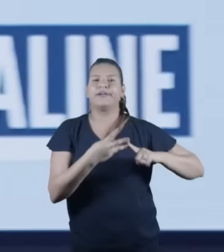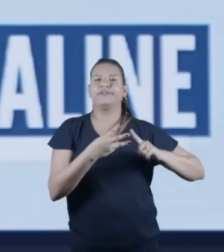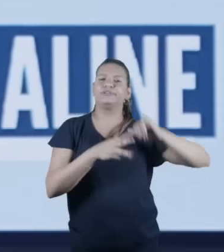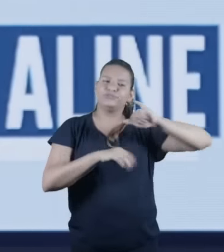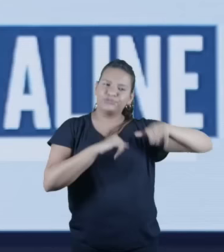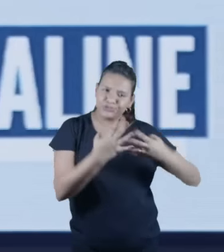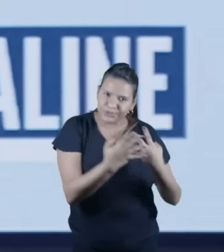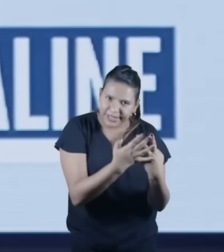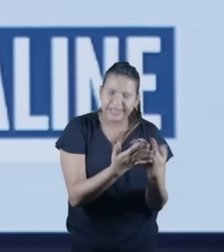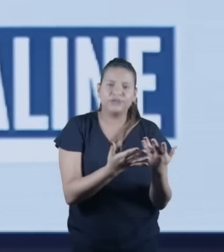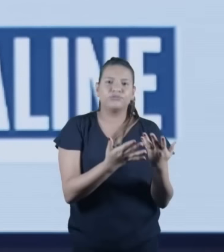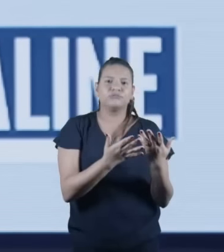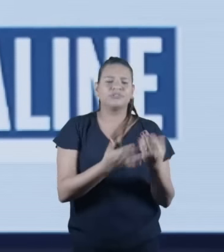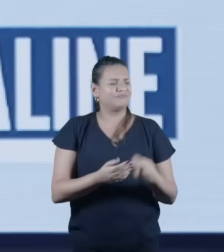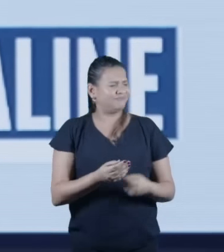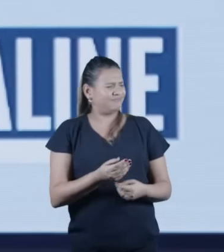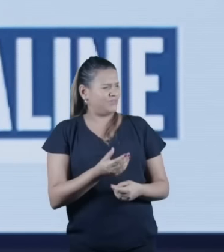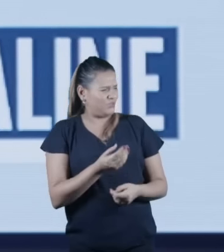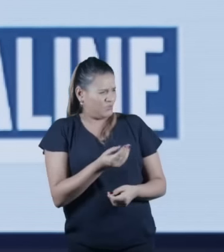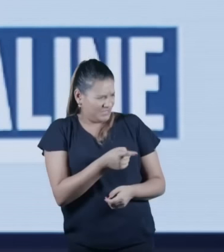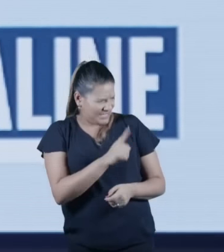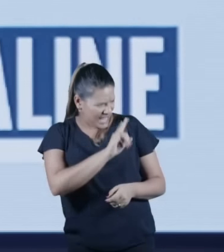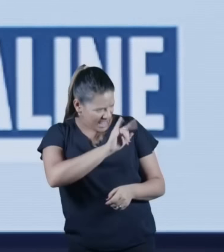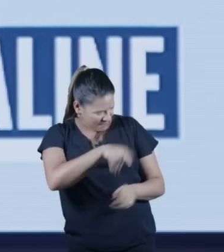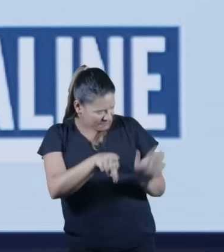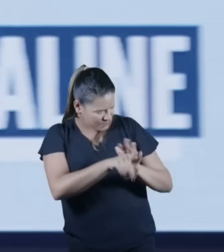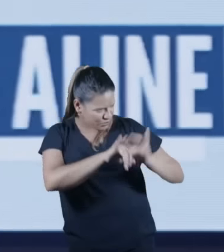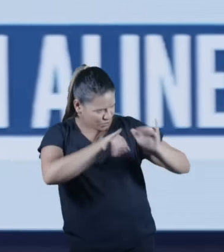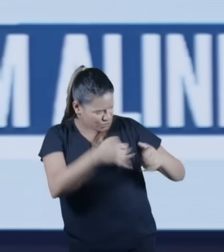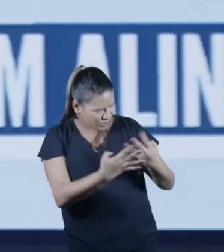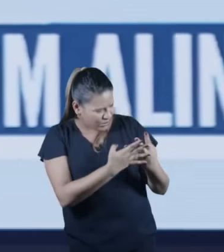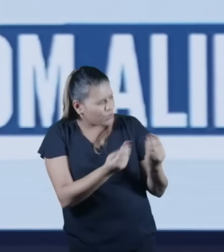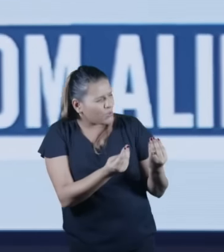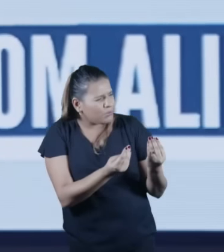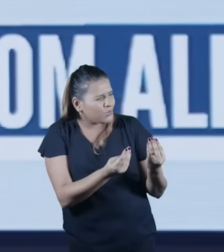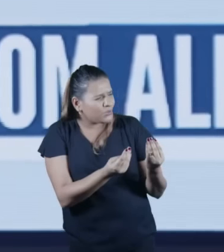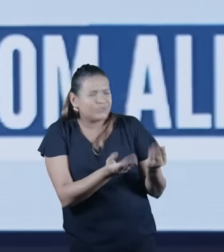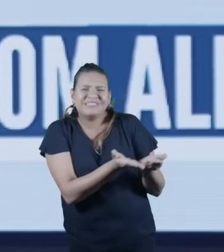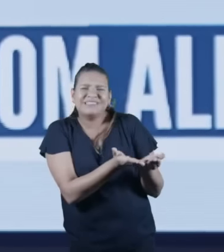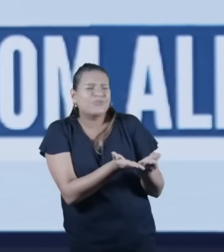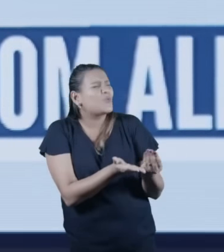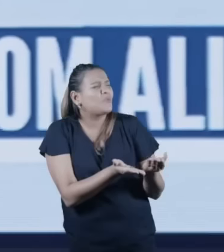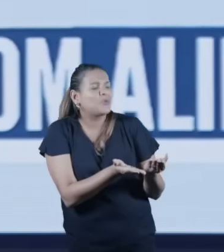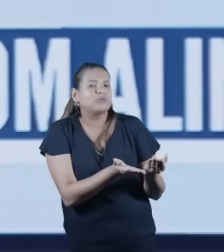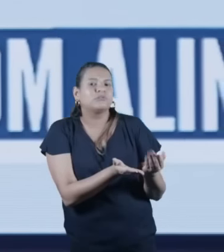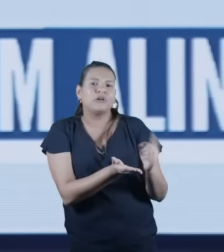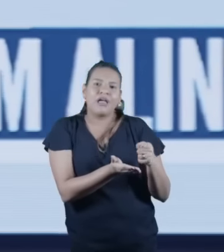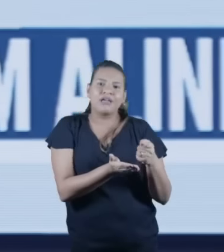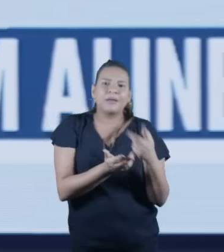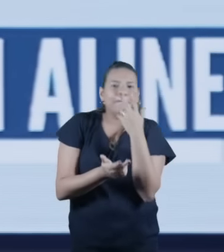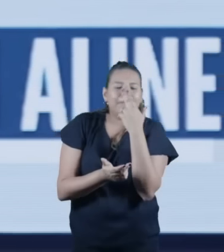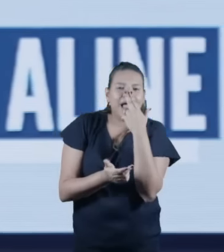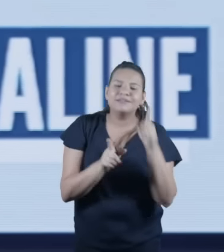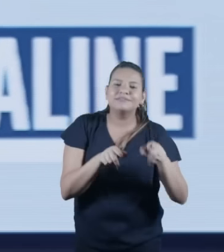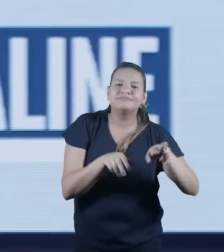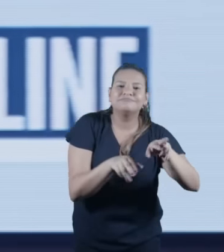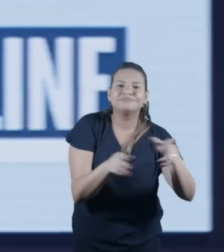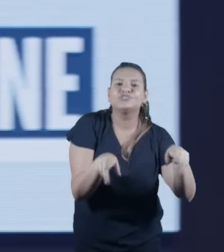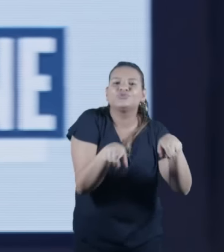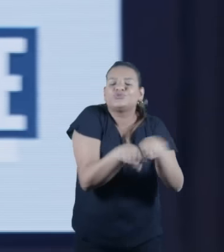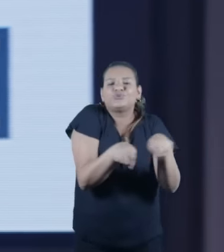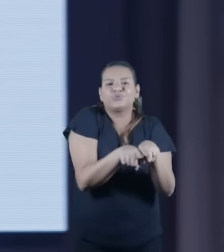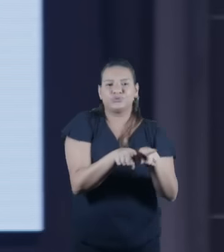judia, fala de cristianismo? E eu tento explicar, pessoal, são religiões irmãs. O cristianismo nasceu